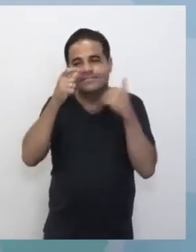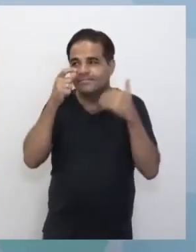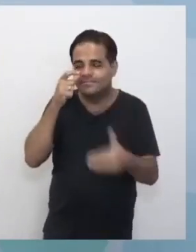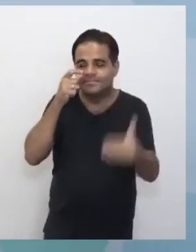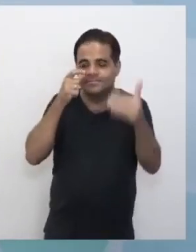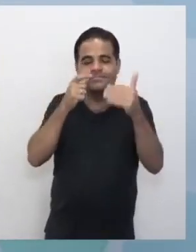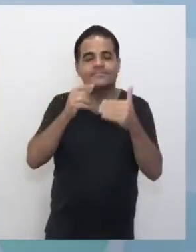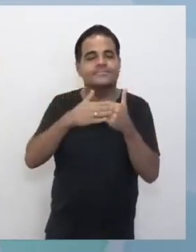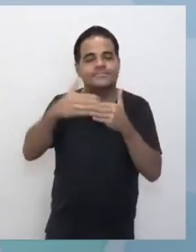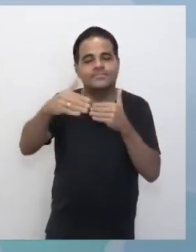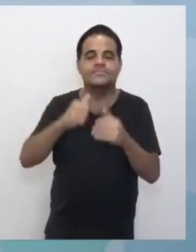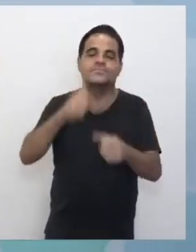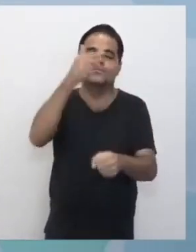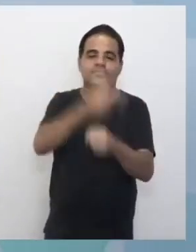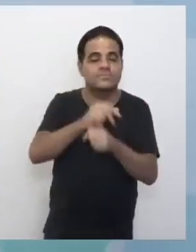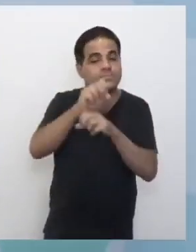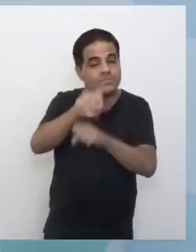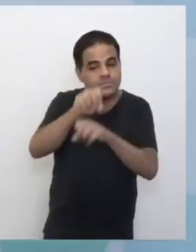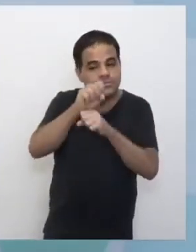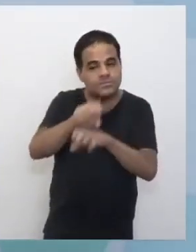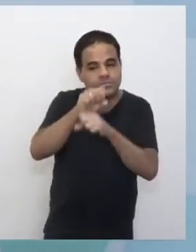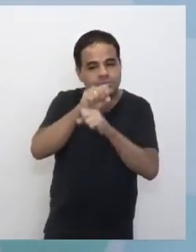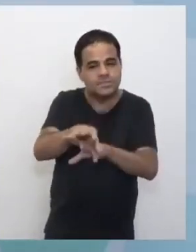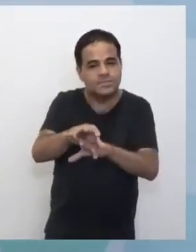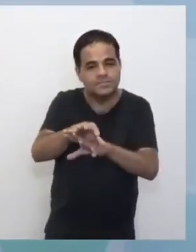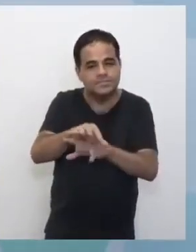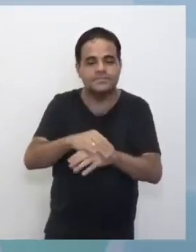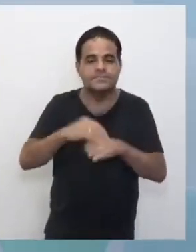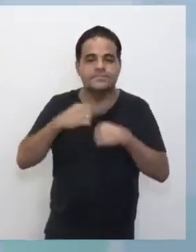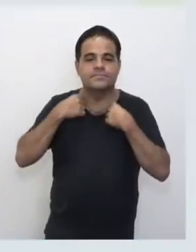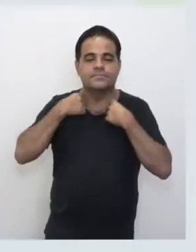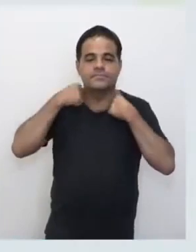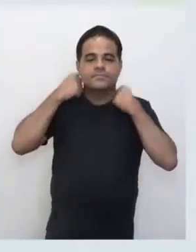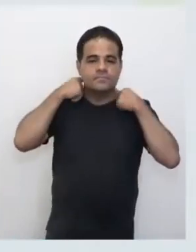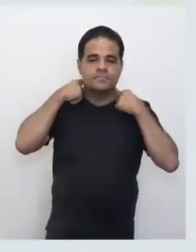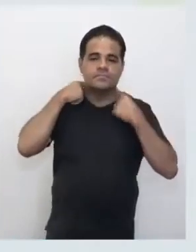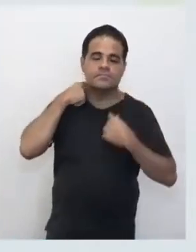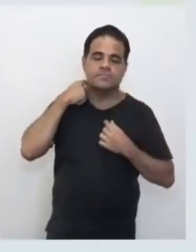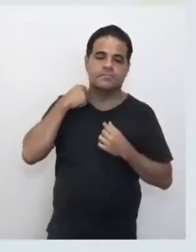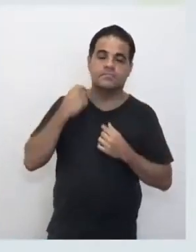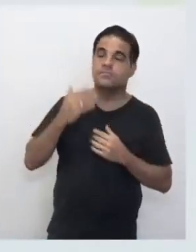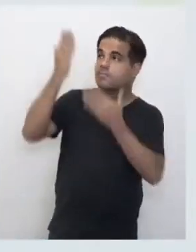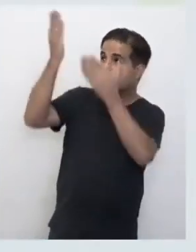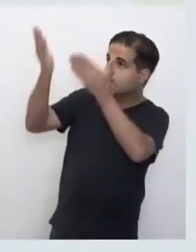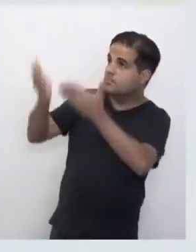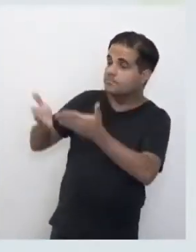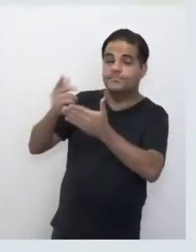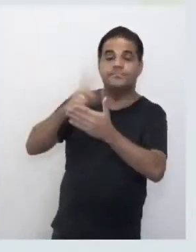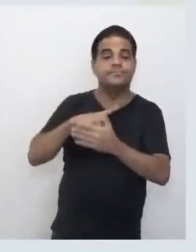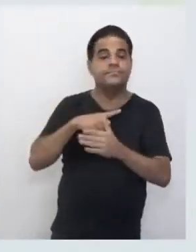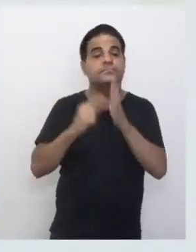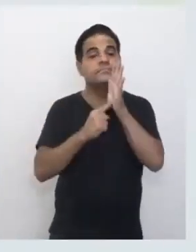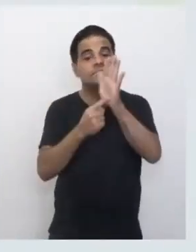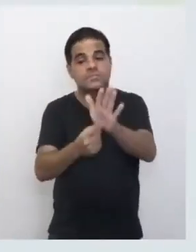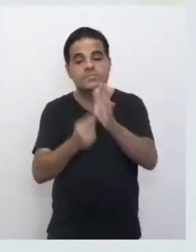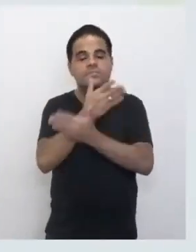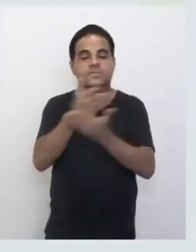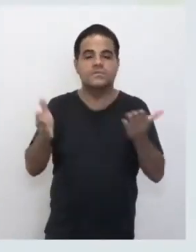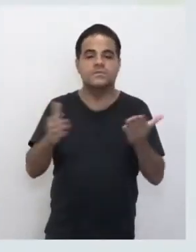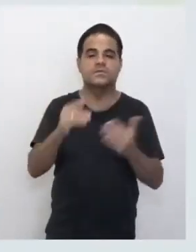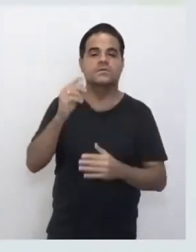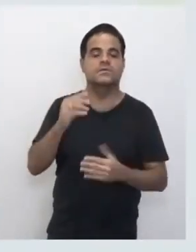para o nosso tutorial das funcionalidades agora. Continuando aqui o nosso tutorial, então a gente vai mostrar para vocês a